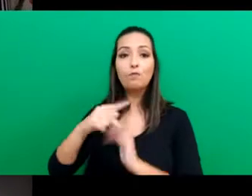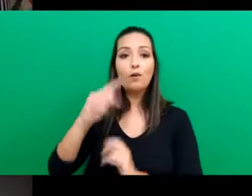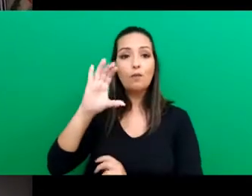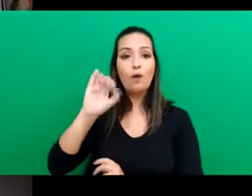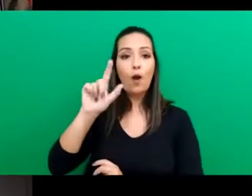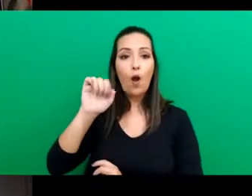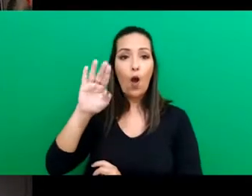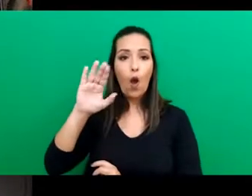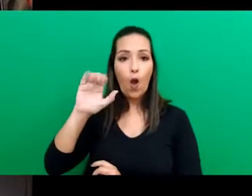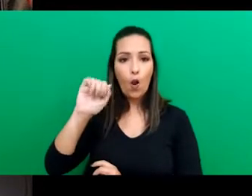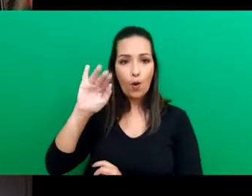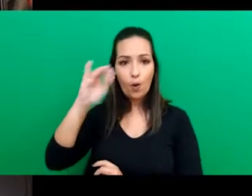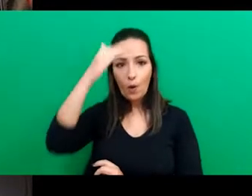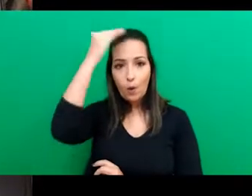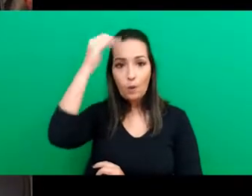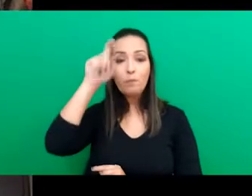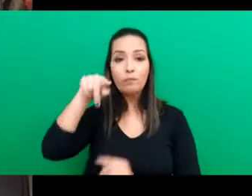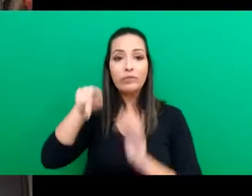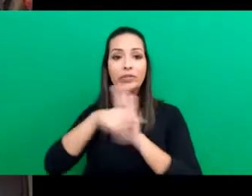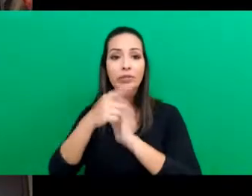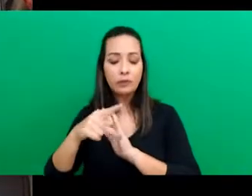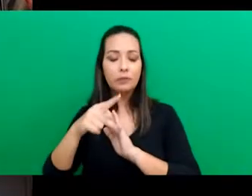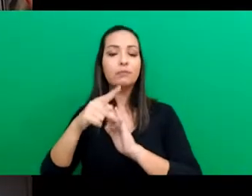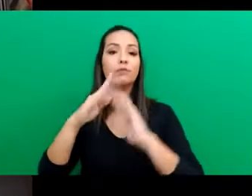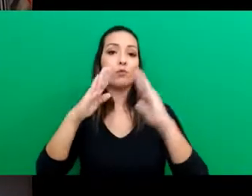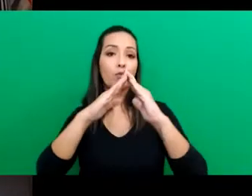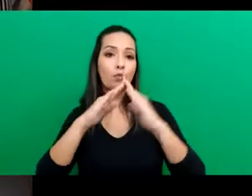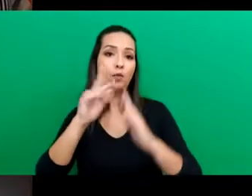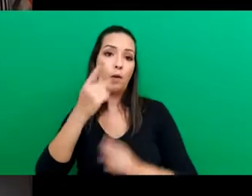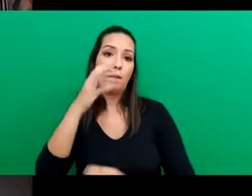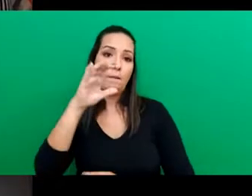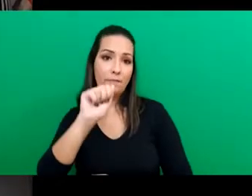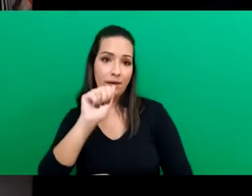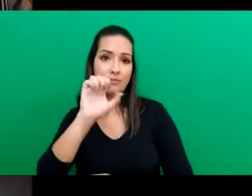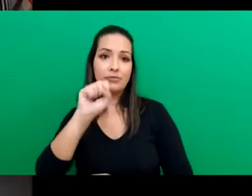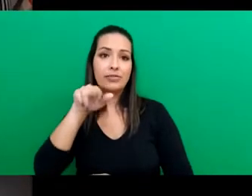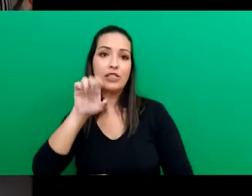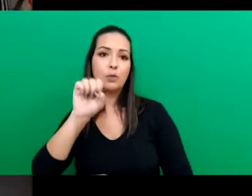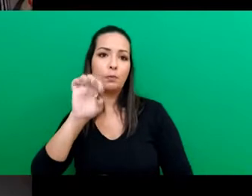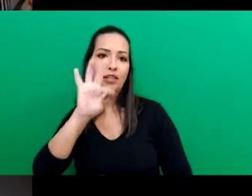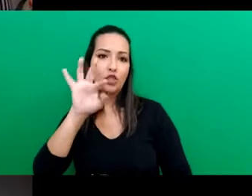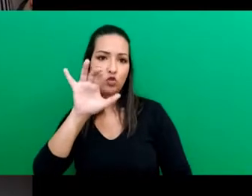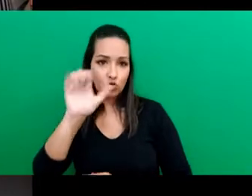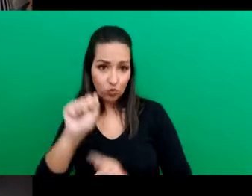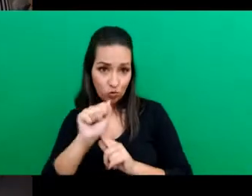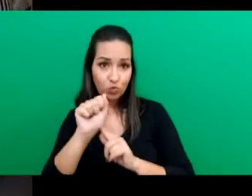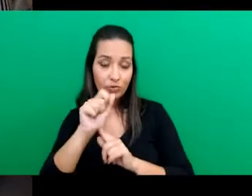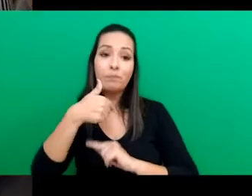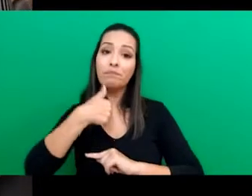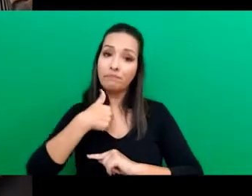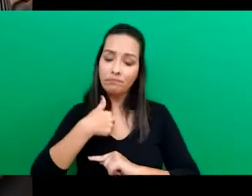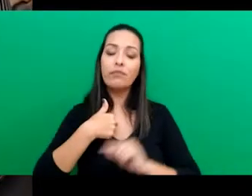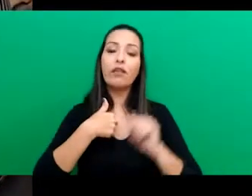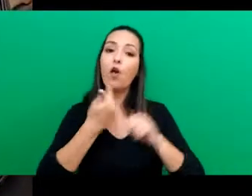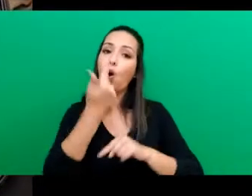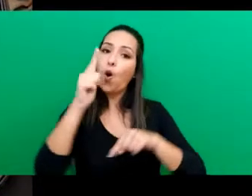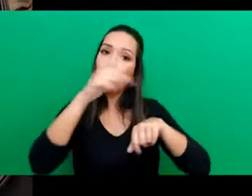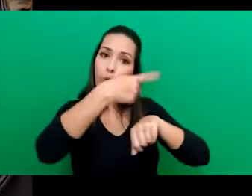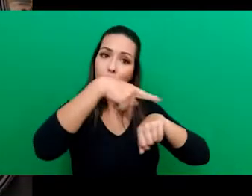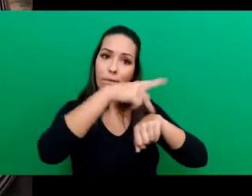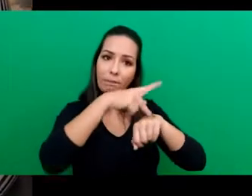colombiana, moro no Rio de Janeiro, na Praça Sãs Peña. Sou migrante e refugiada, e